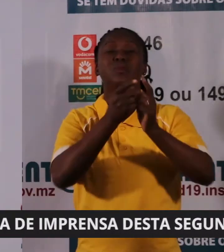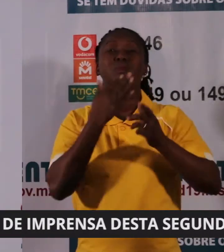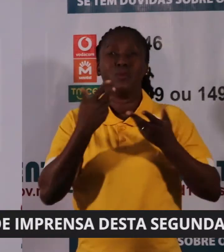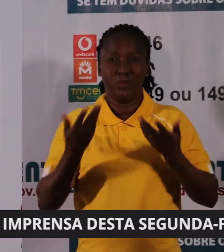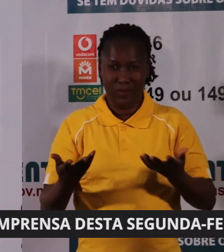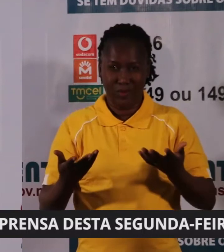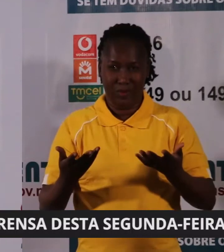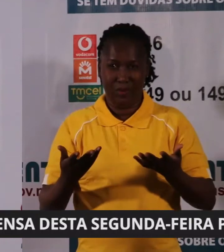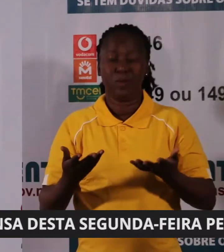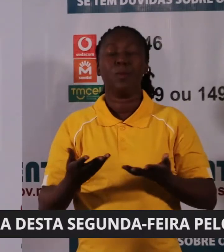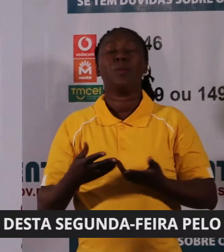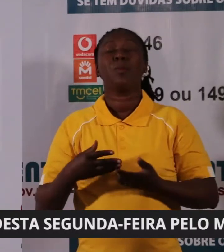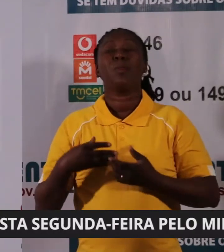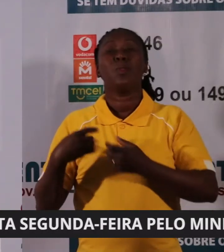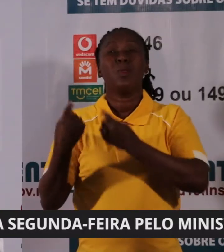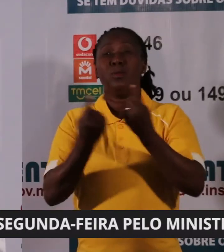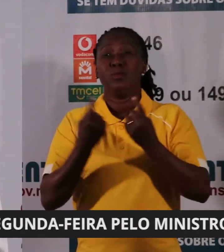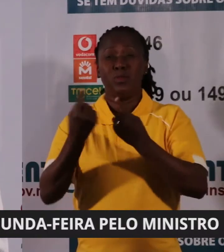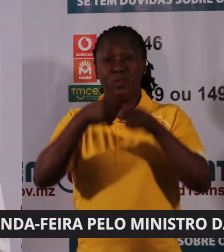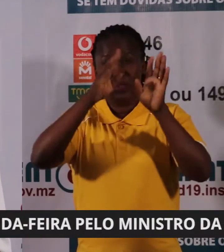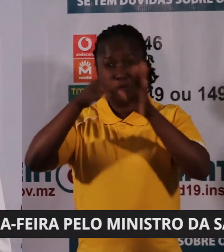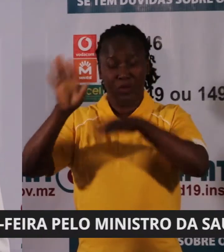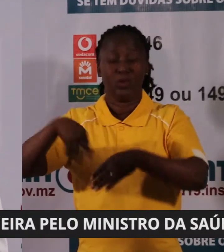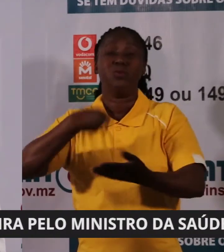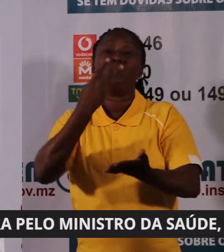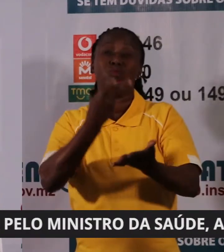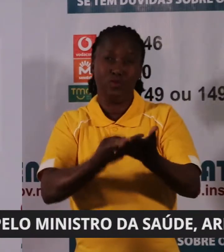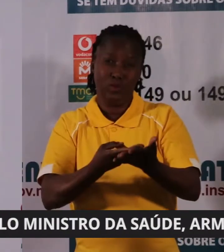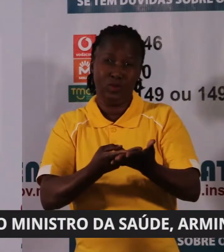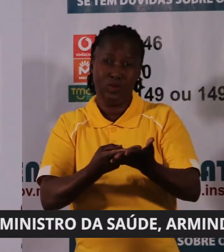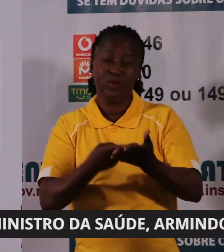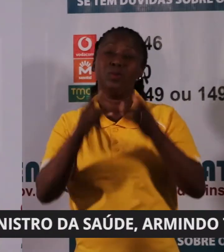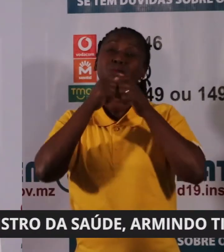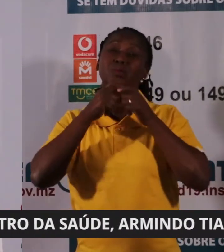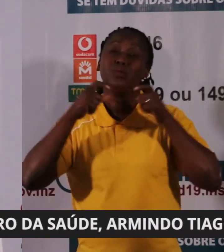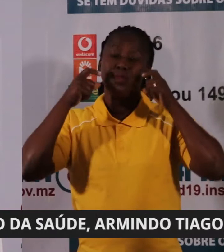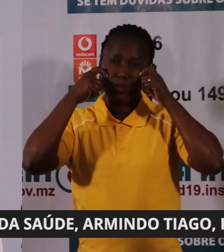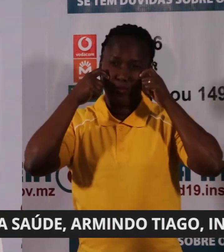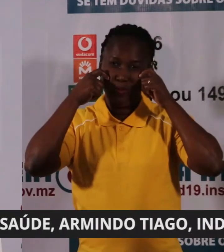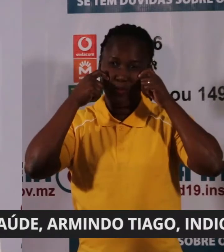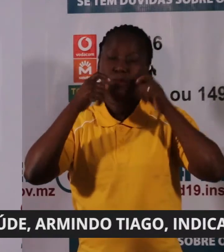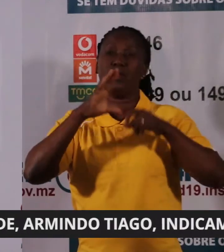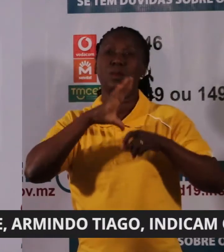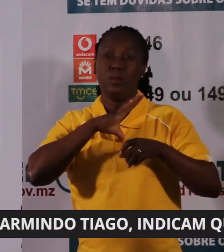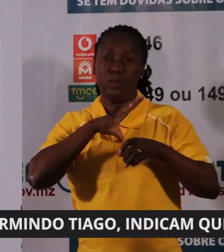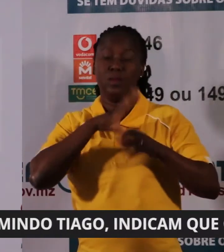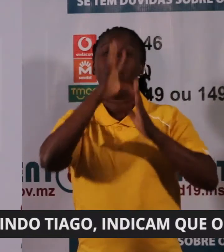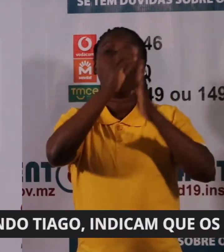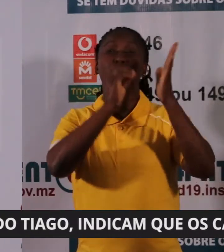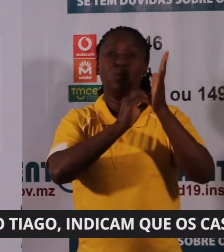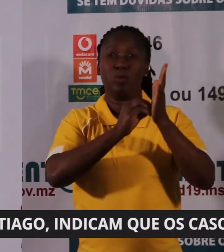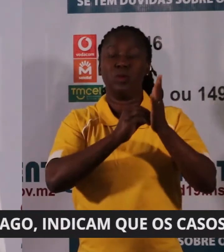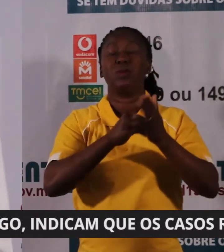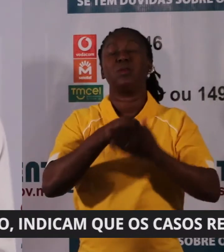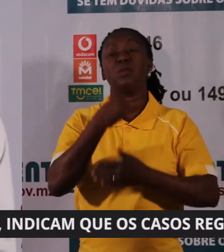Em relação aos pacientes internados Moçambique conta com um cumulativo de